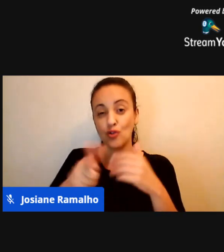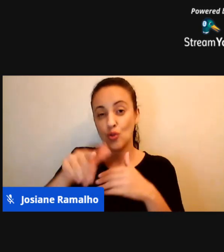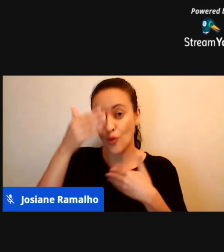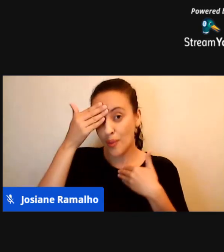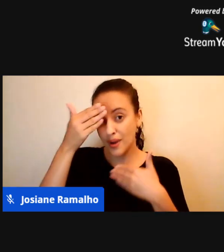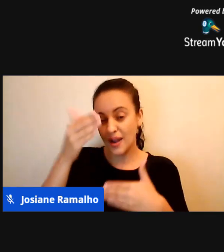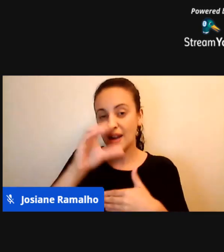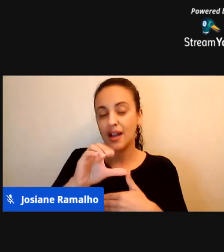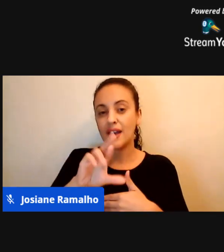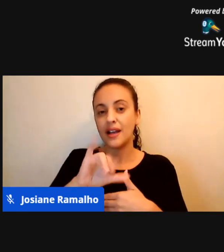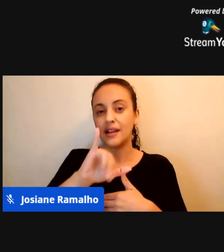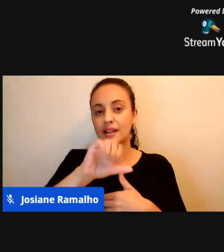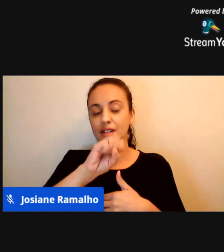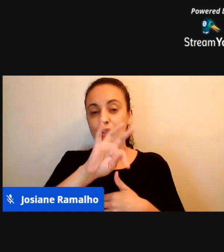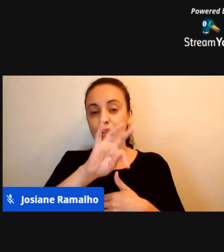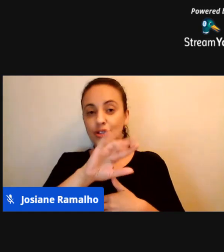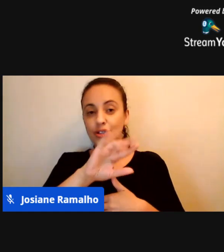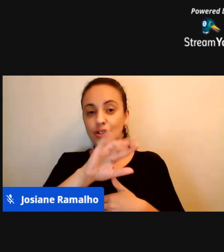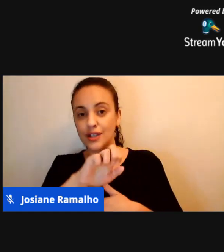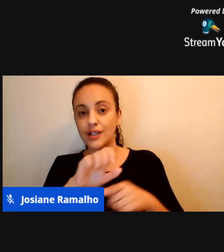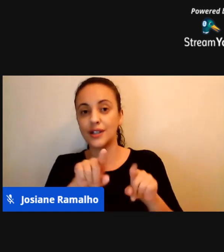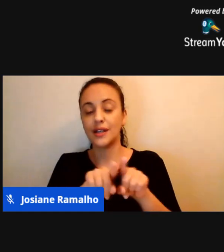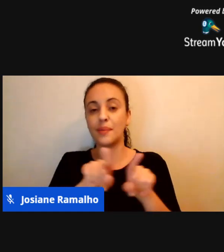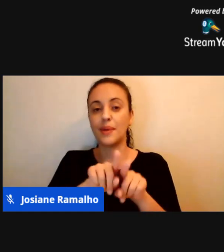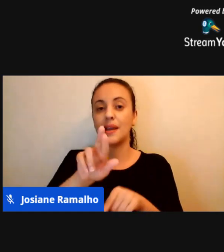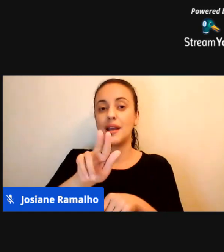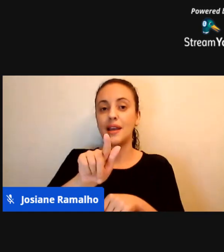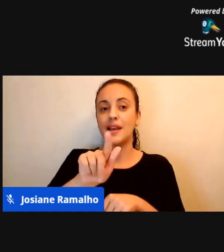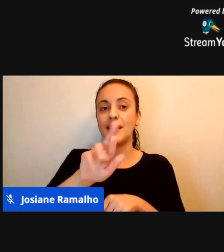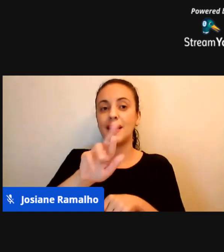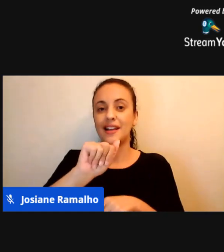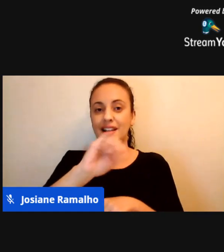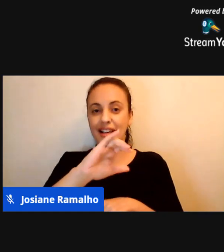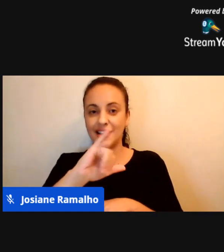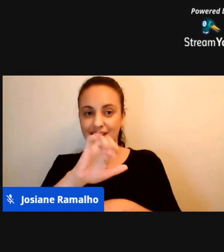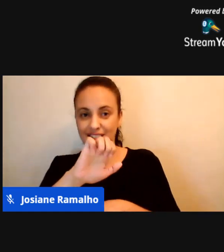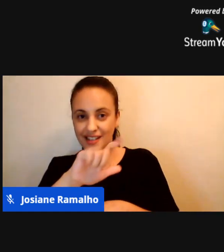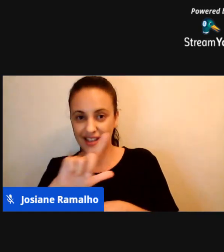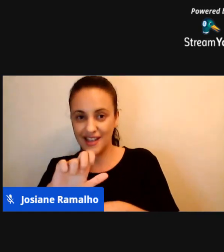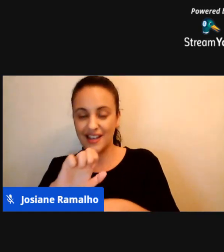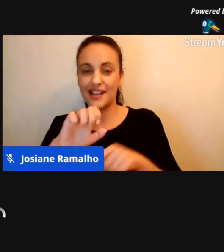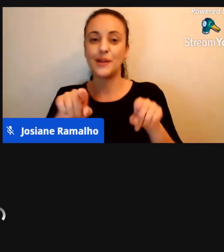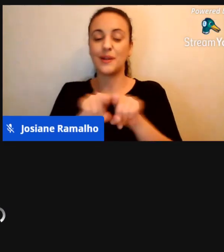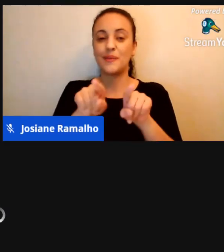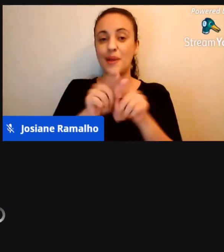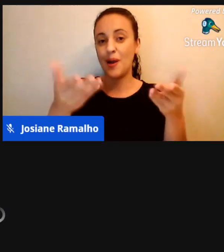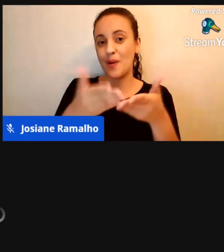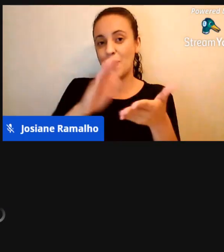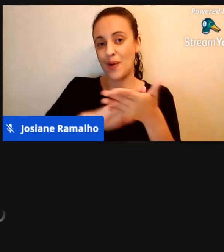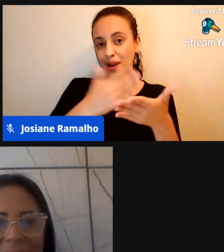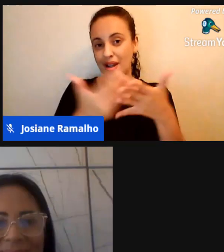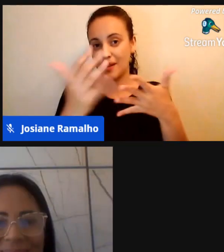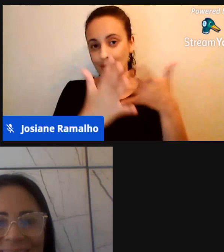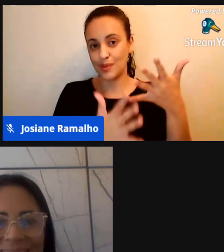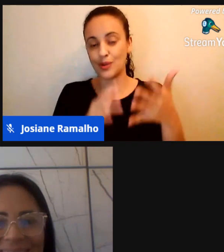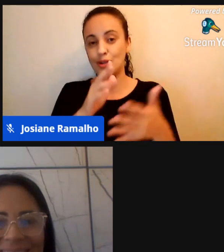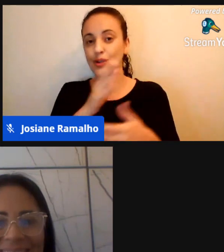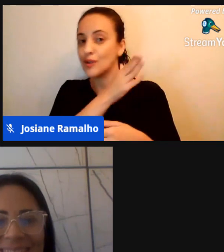Cristiane, a Graciele, e a Josiane, que agora está interpretando, para nós, é,